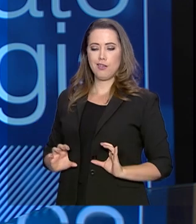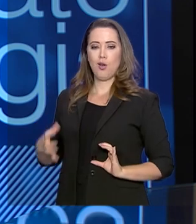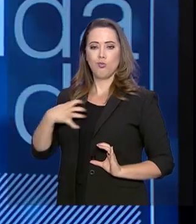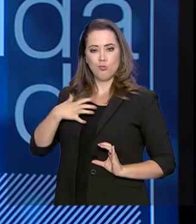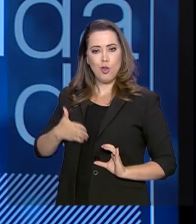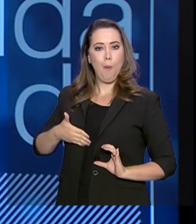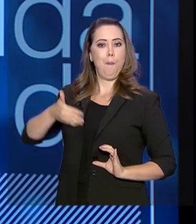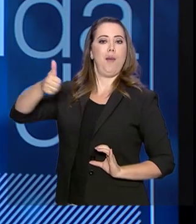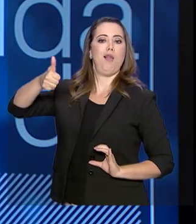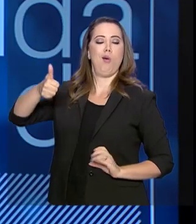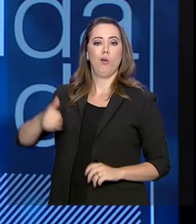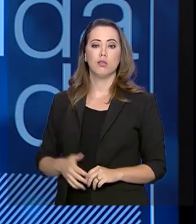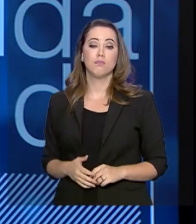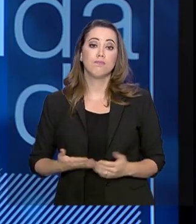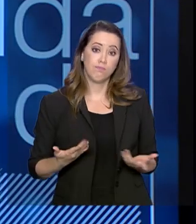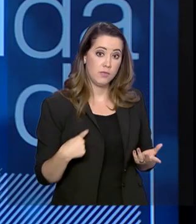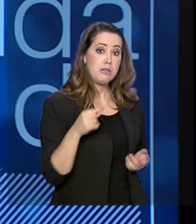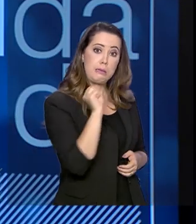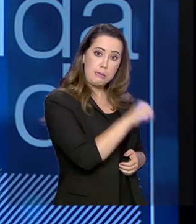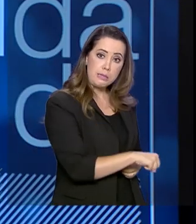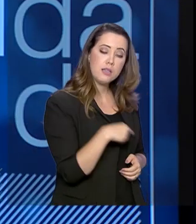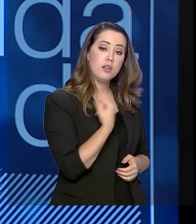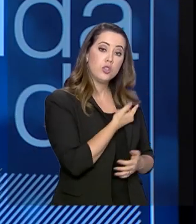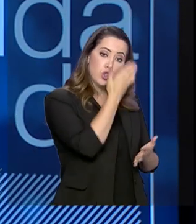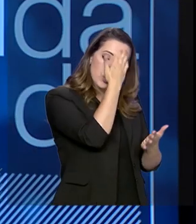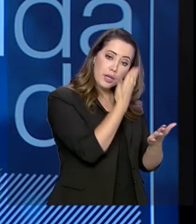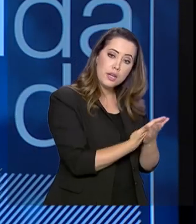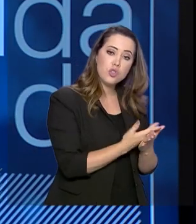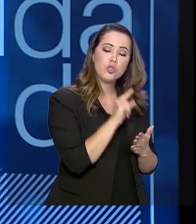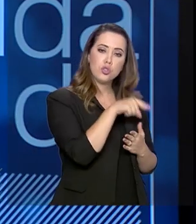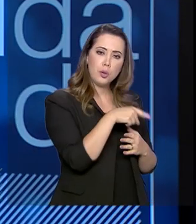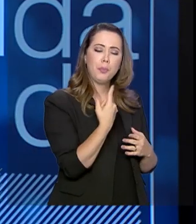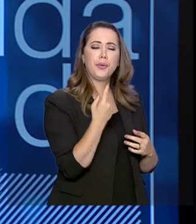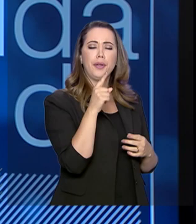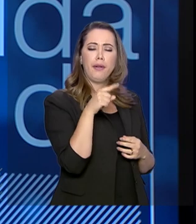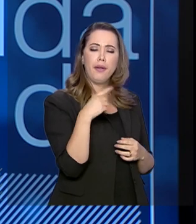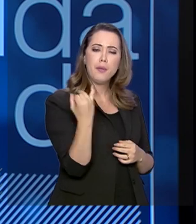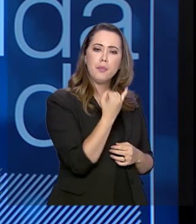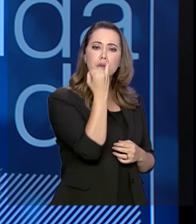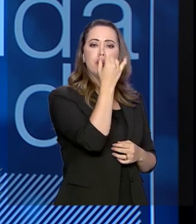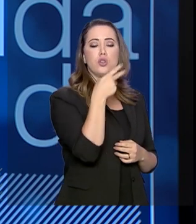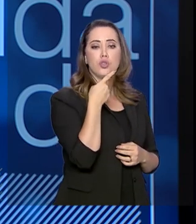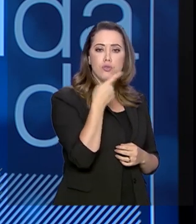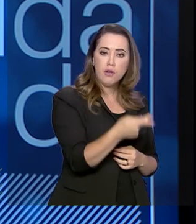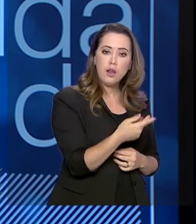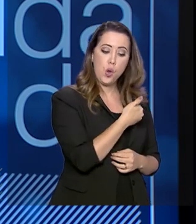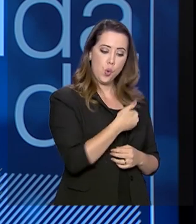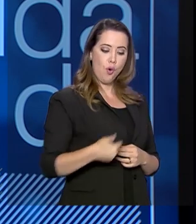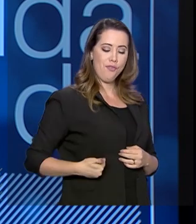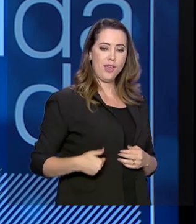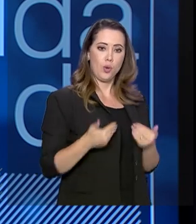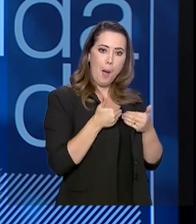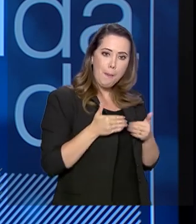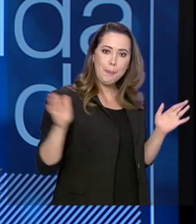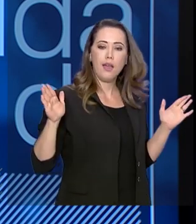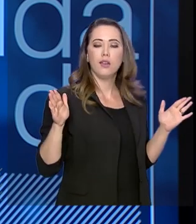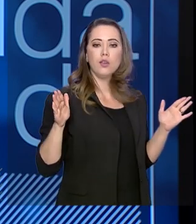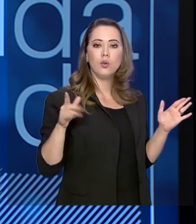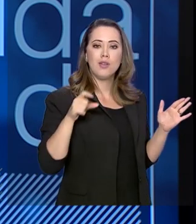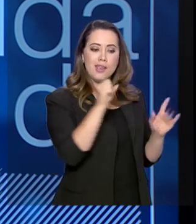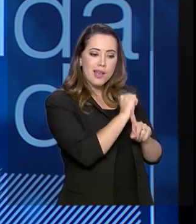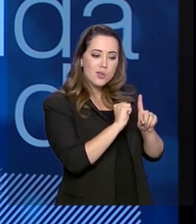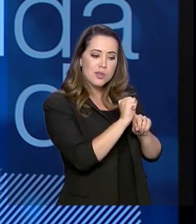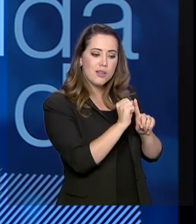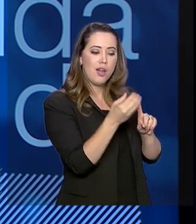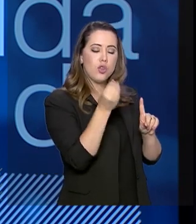Exatamente. A gente acredita muito nisso, é o conceito de Estado como plataforma, um Estado aberto, permeável à sociedade, em que